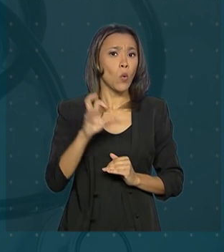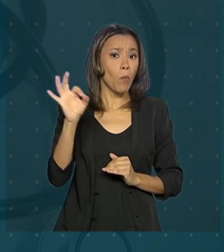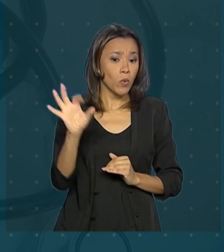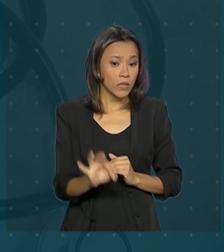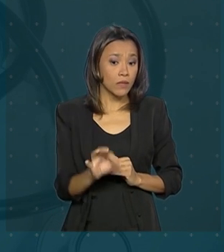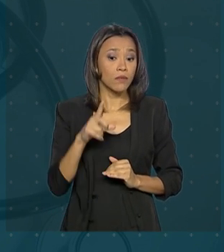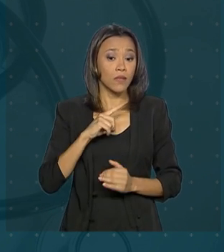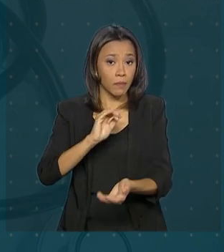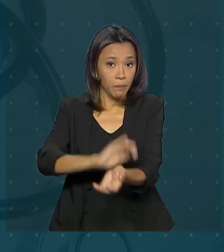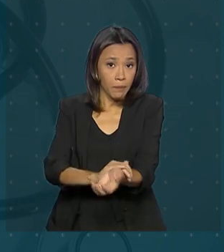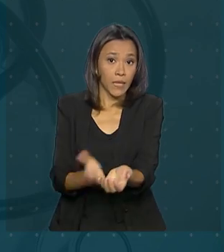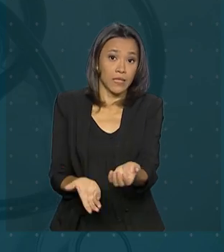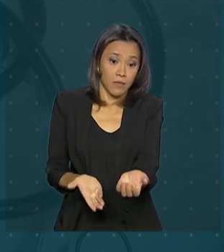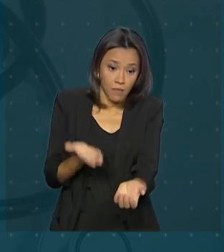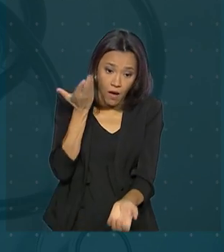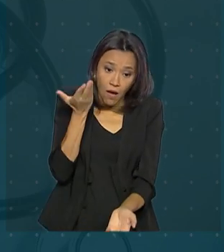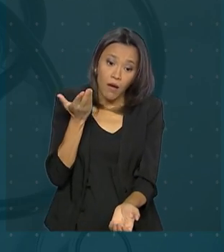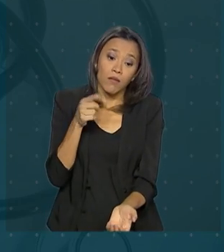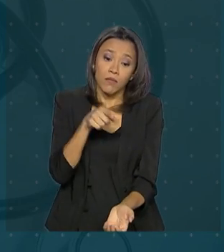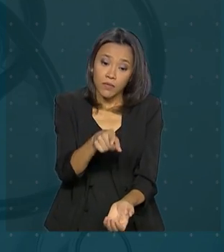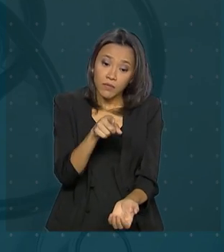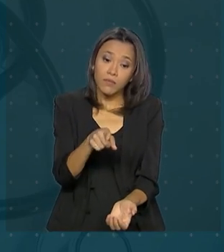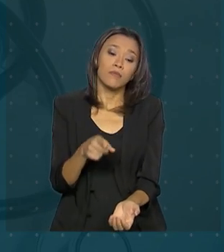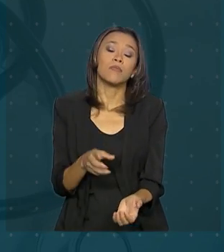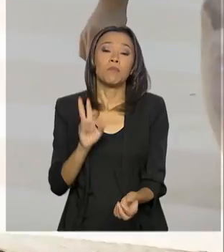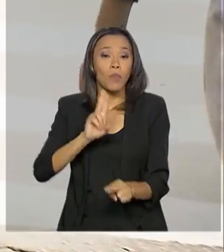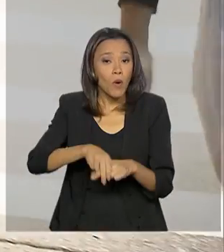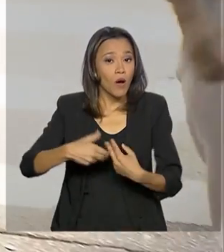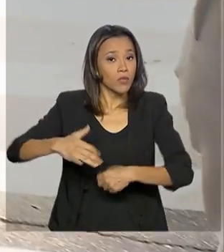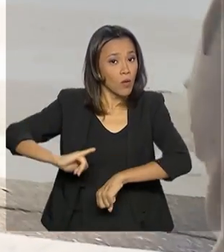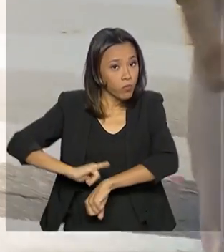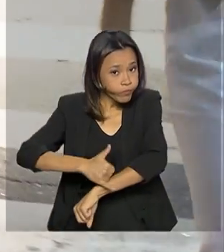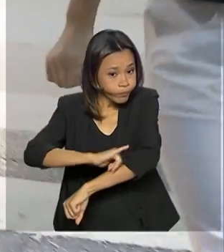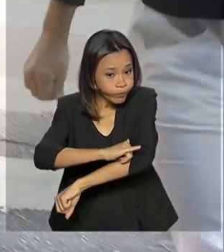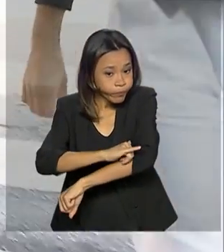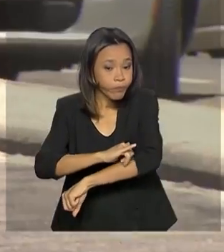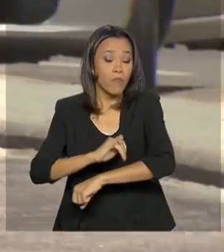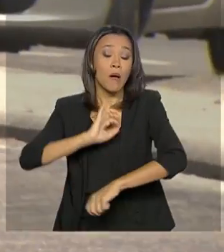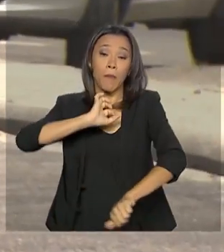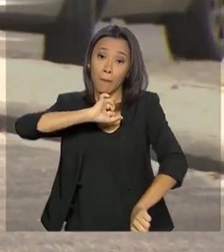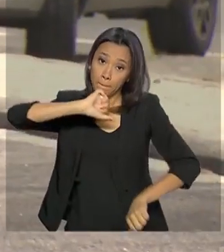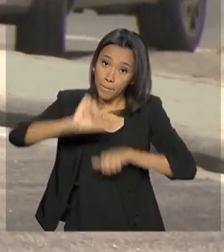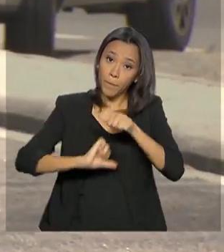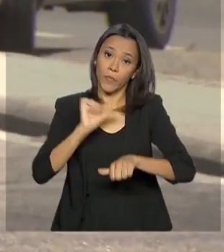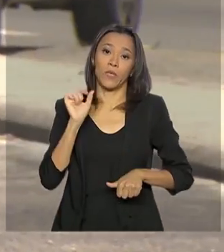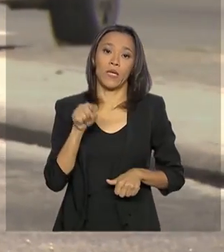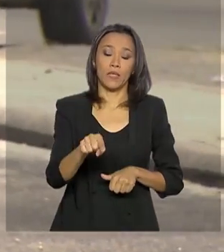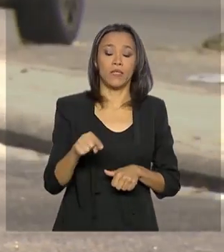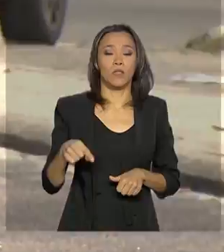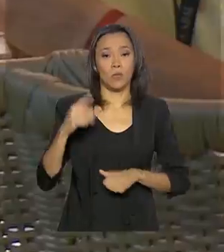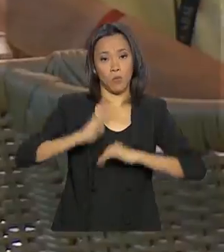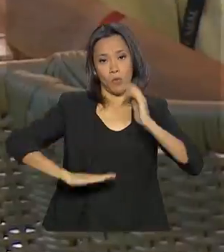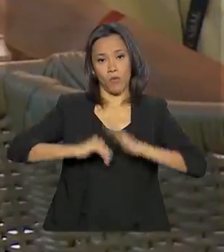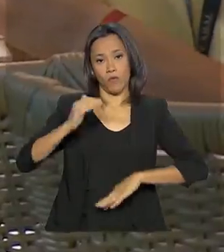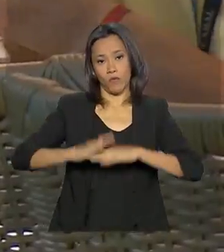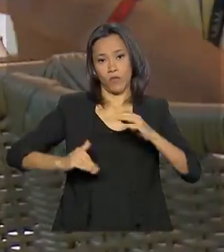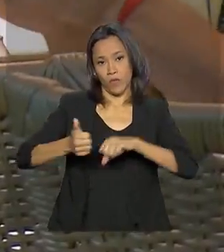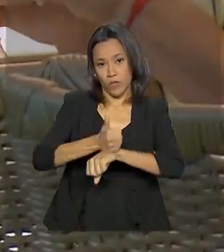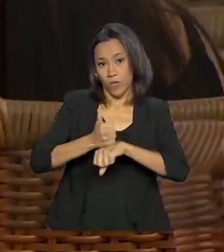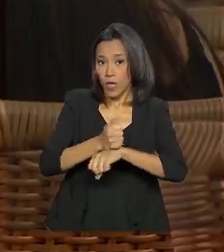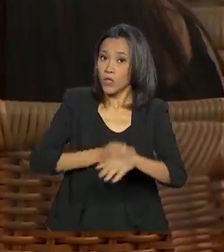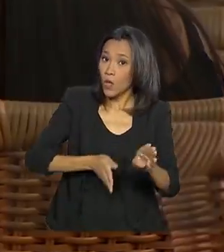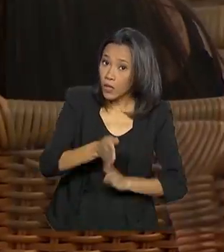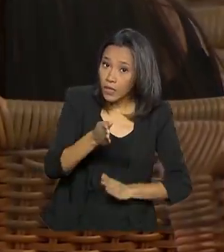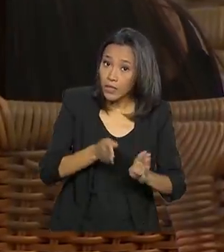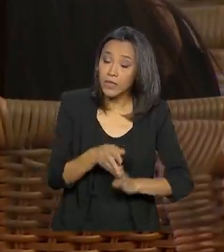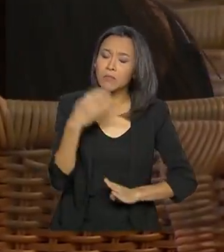hipertensão, doenças relacionadas à obesidade. Para reverter esse cenário, especialistas alertam que é importante